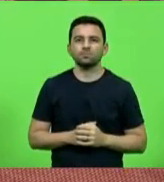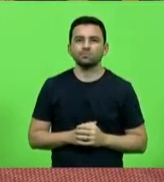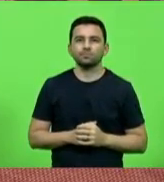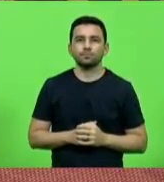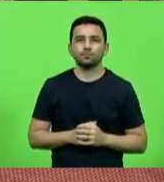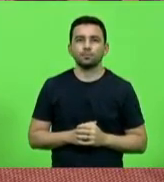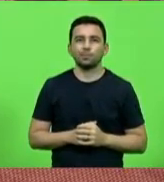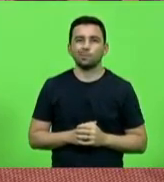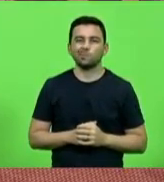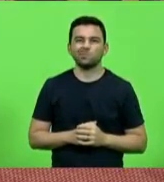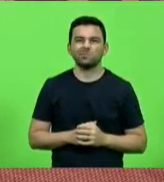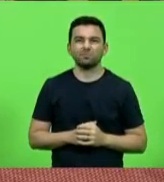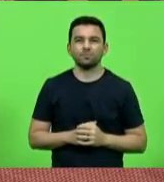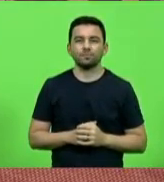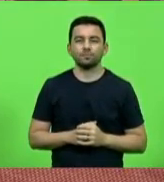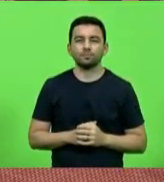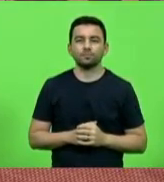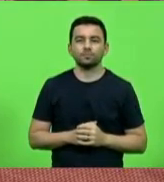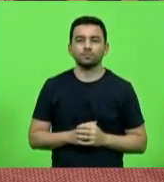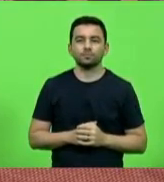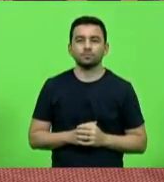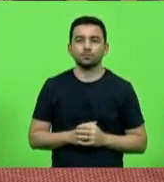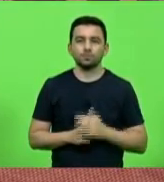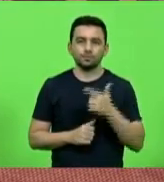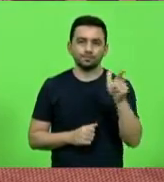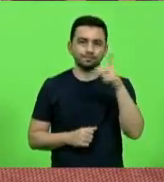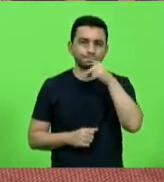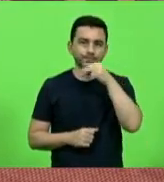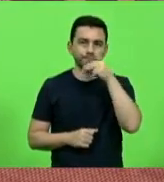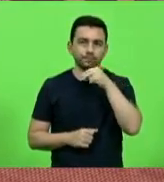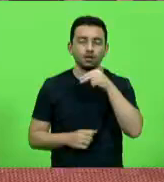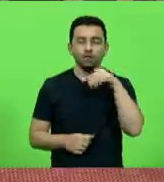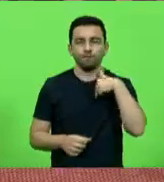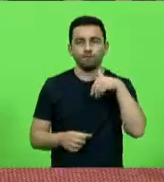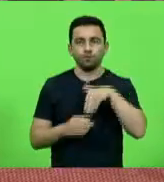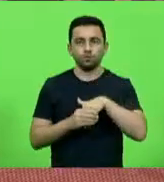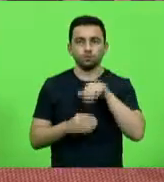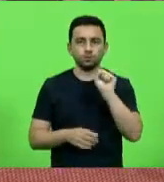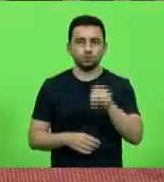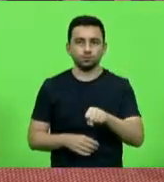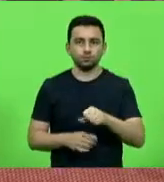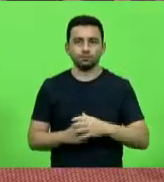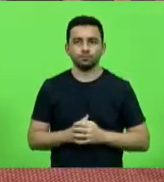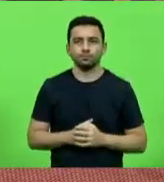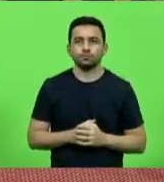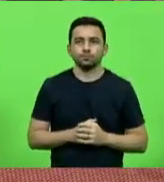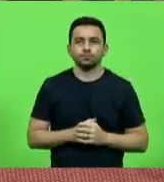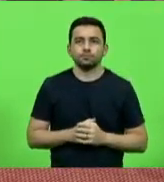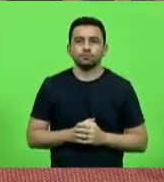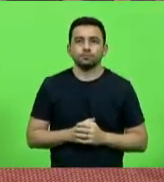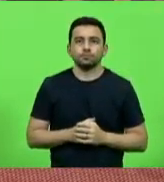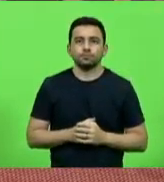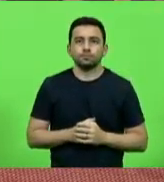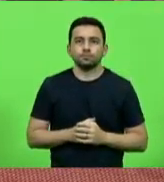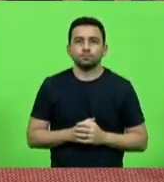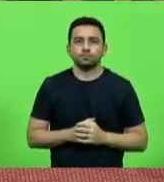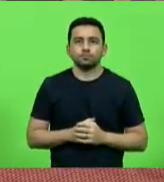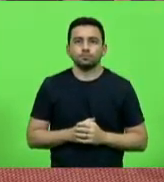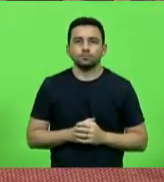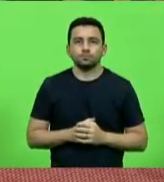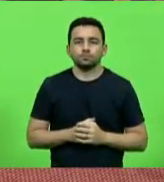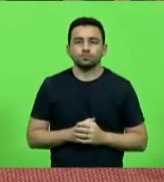senhor presidente. Como vota o deputado Kennedy Nunes. Sim. Deputado Kennedy Nunes vota sim, senhor presidente.